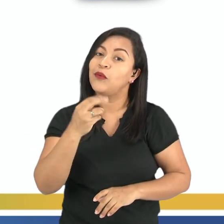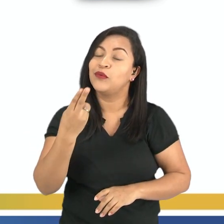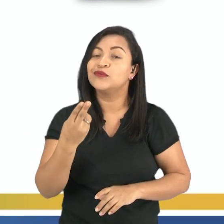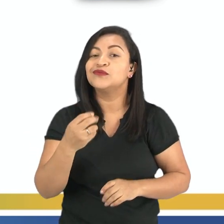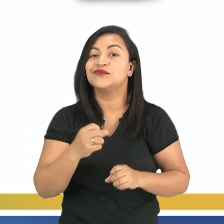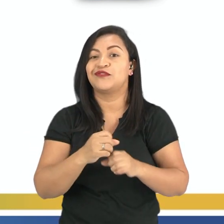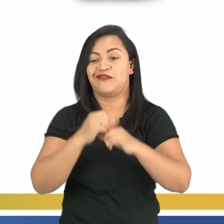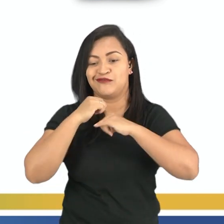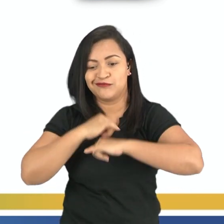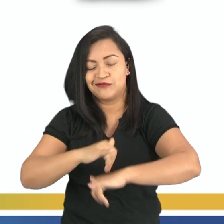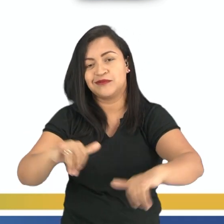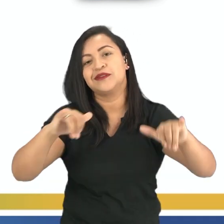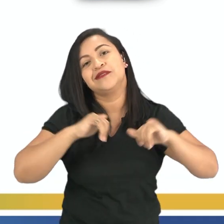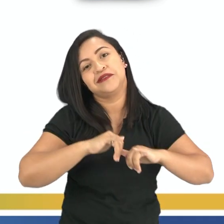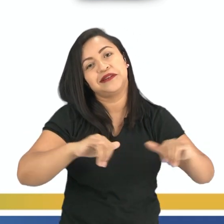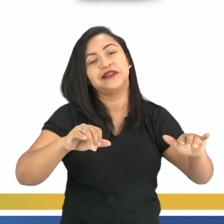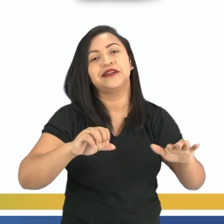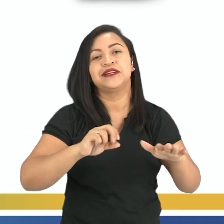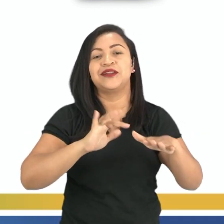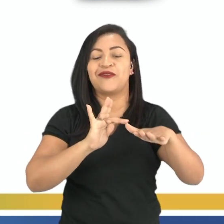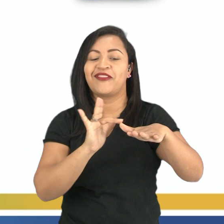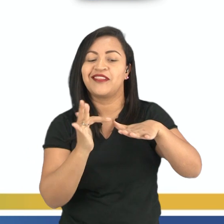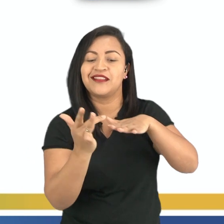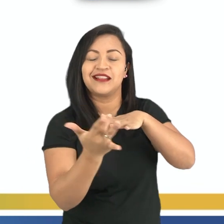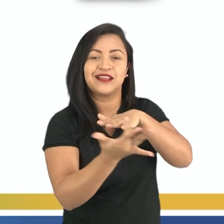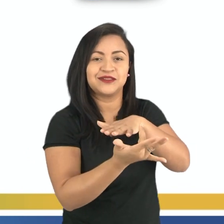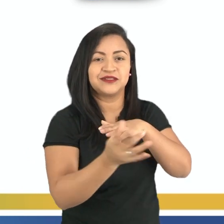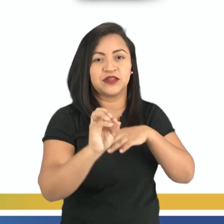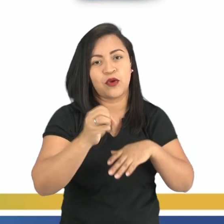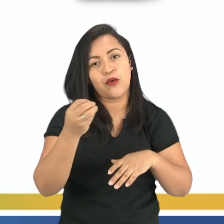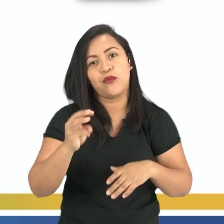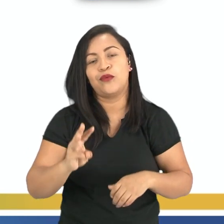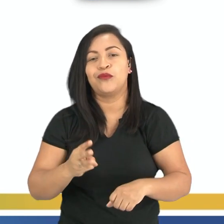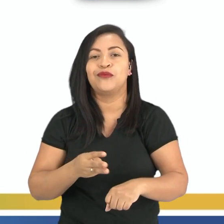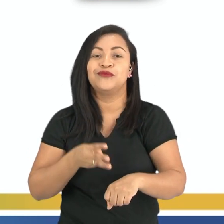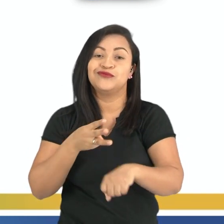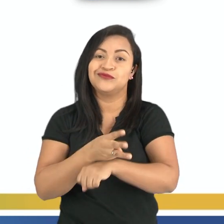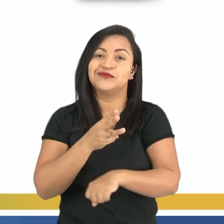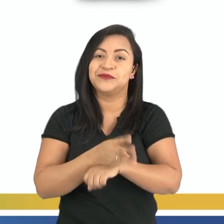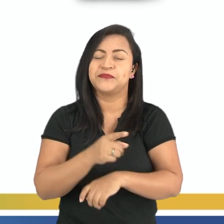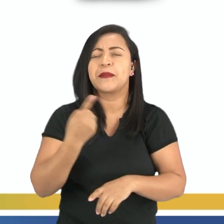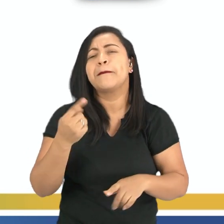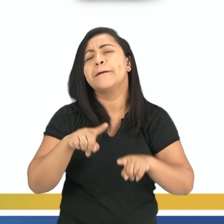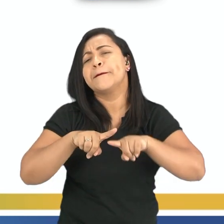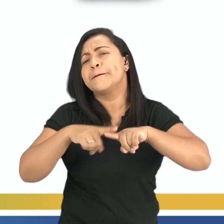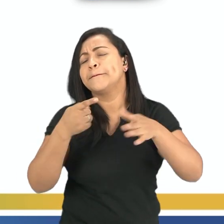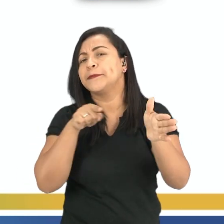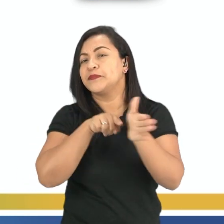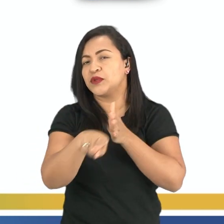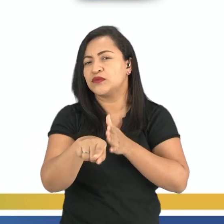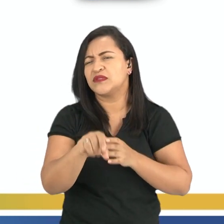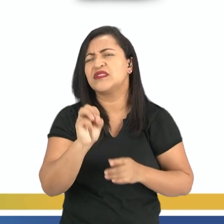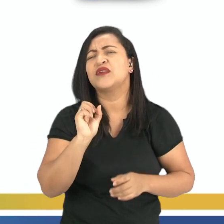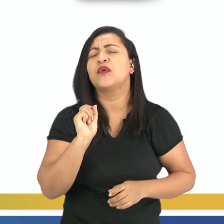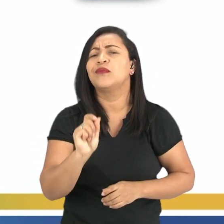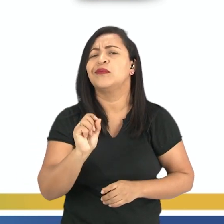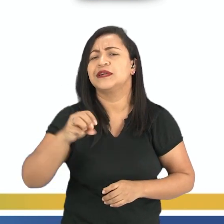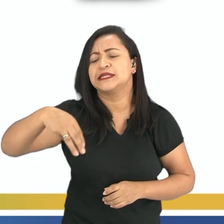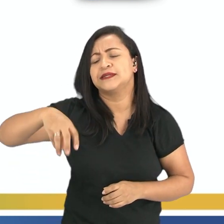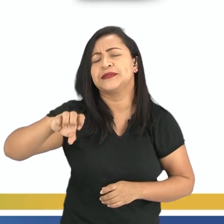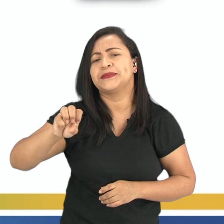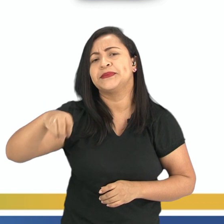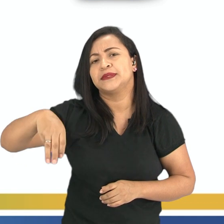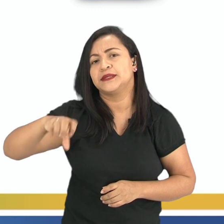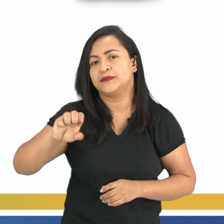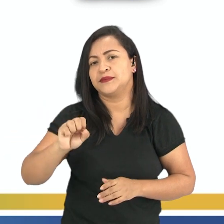um nas redes sociais ou no WhatsApp. Mas se alguém te perguntasse o que é meme, você saberia responder?